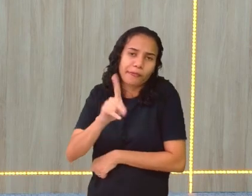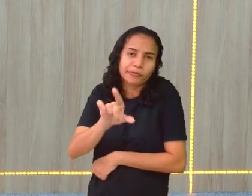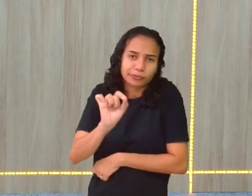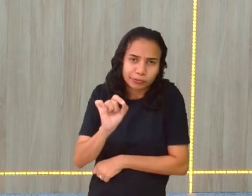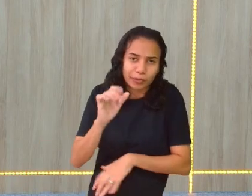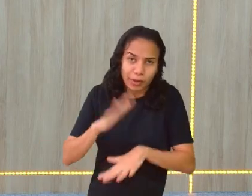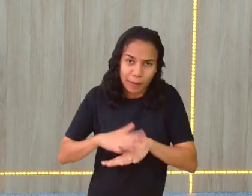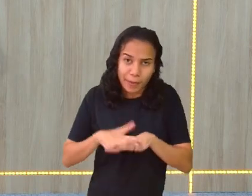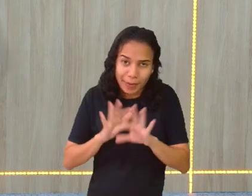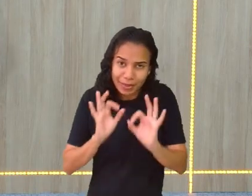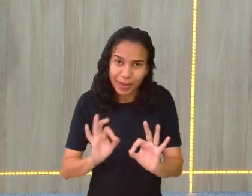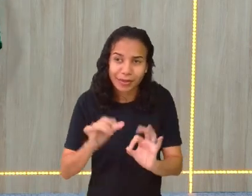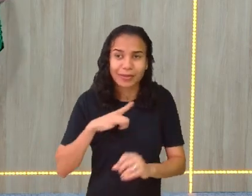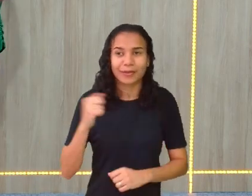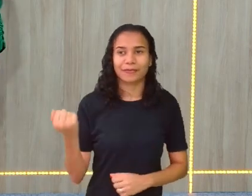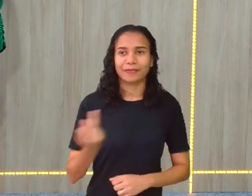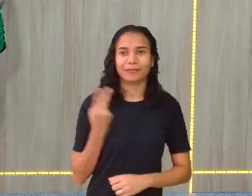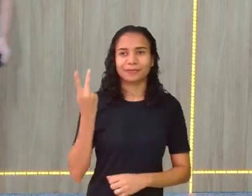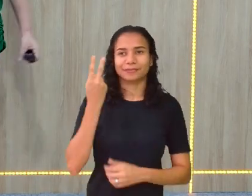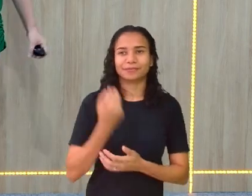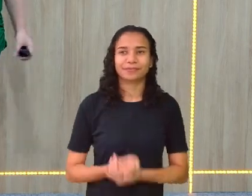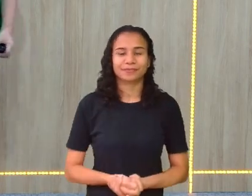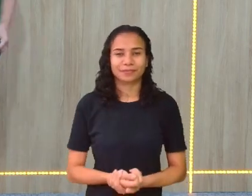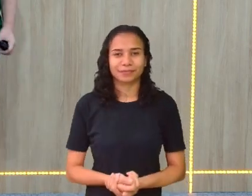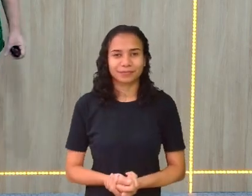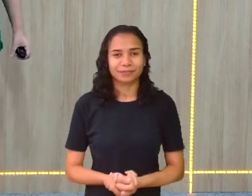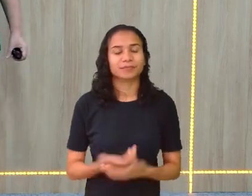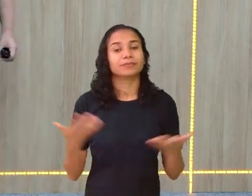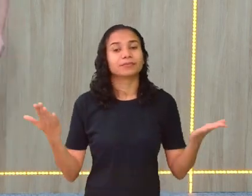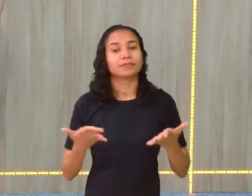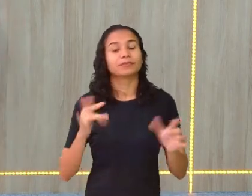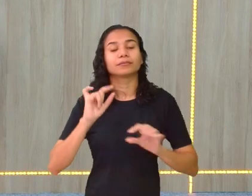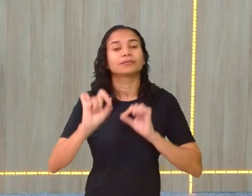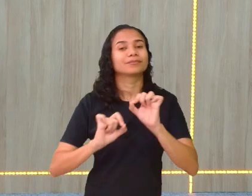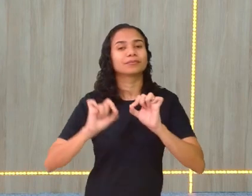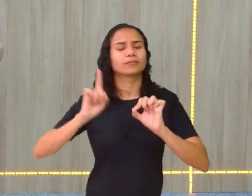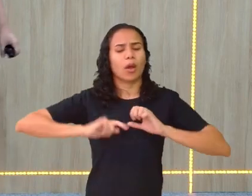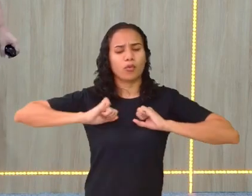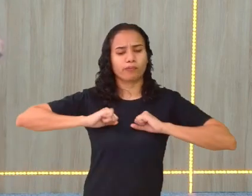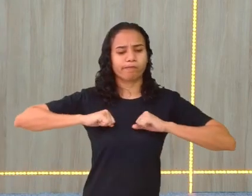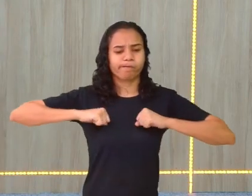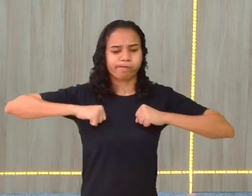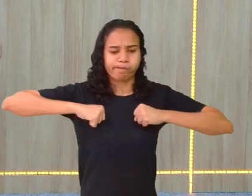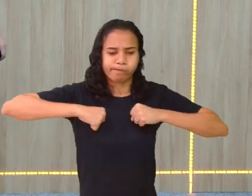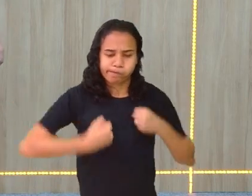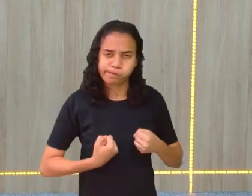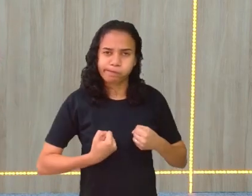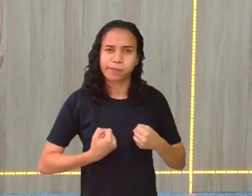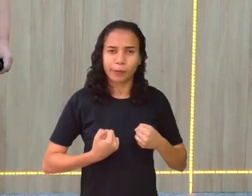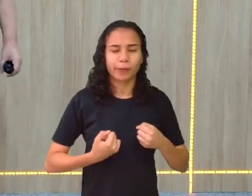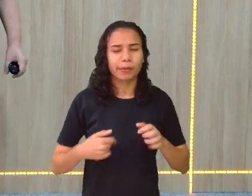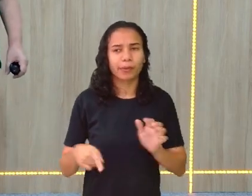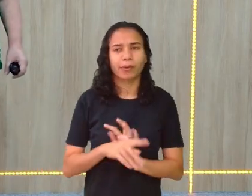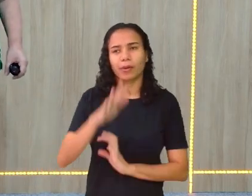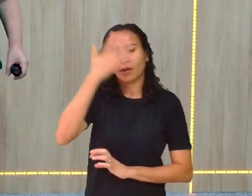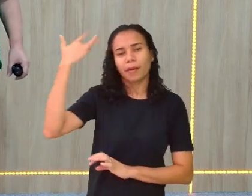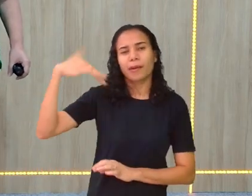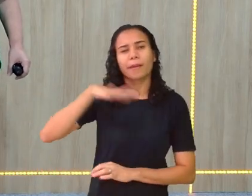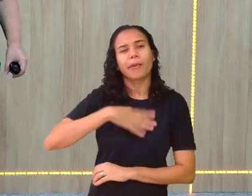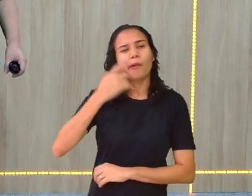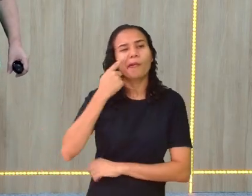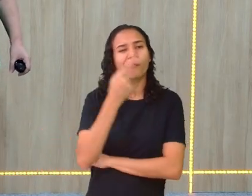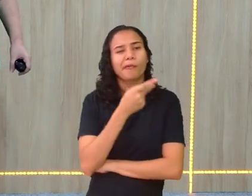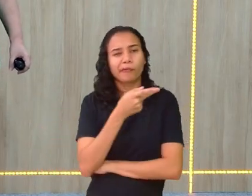correto será válido. Bom, e aqui? Aqui a determinação. Gente, quando